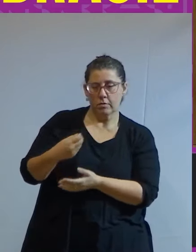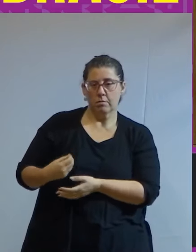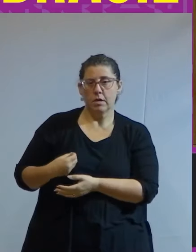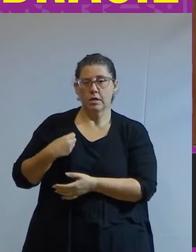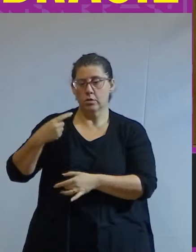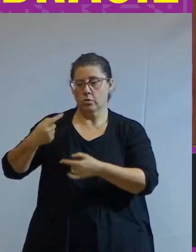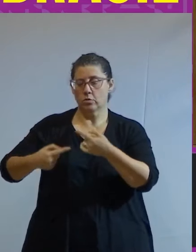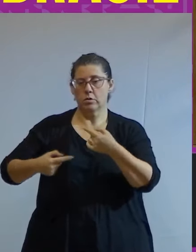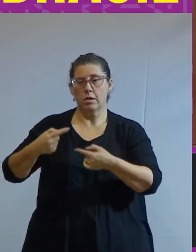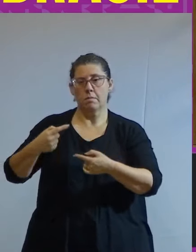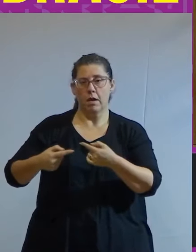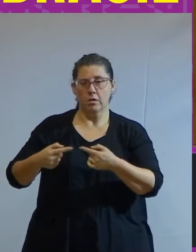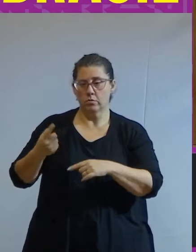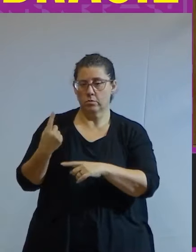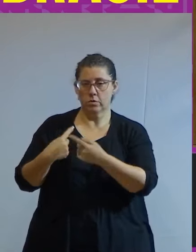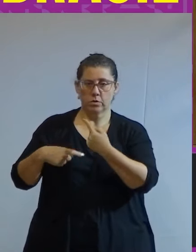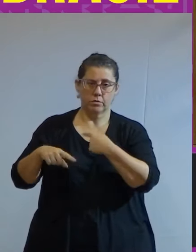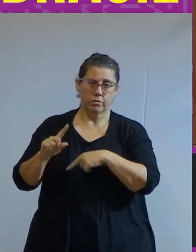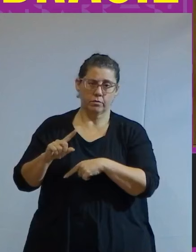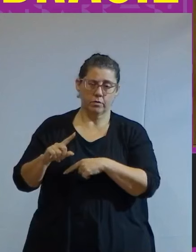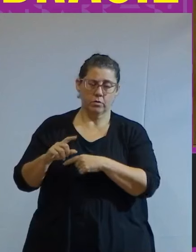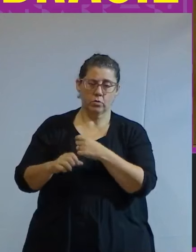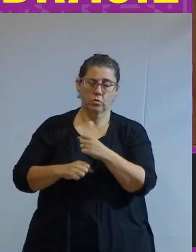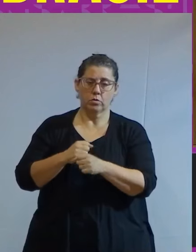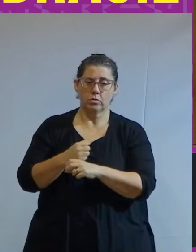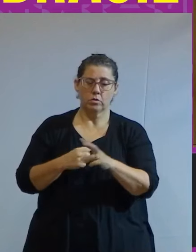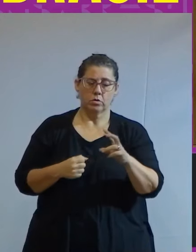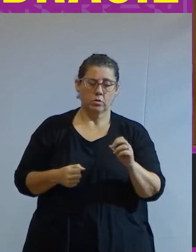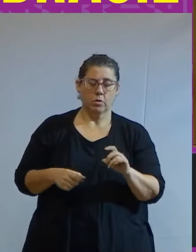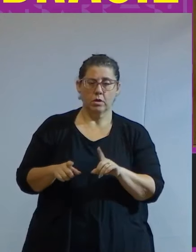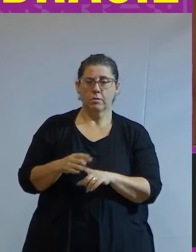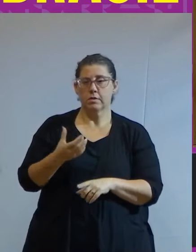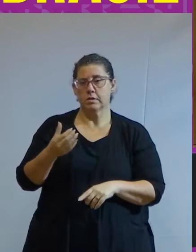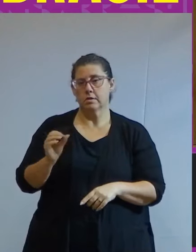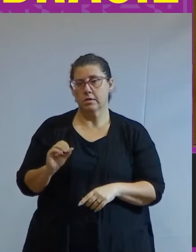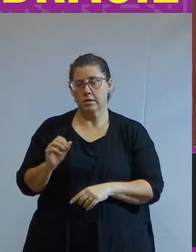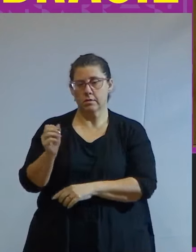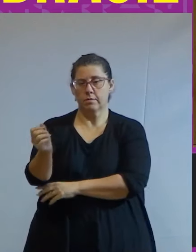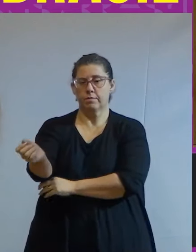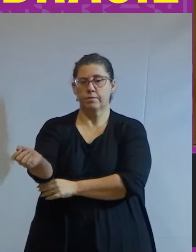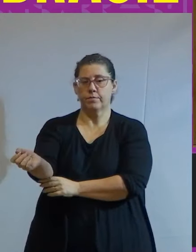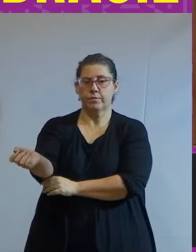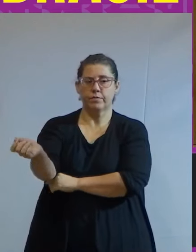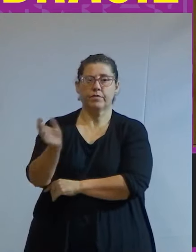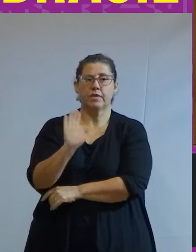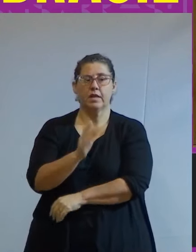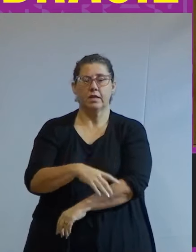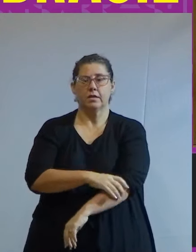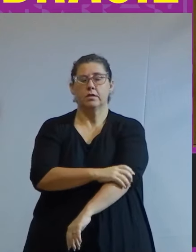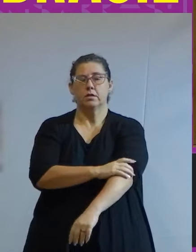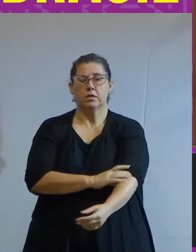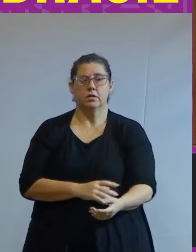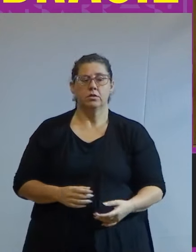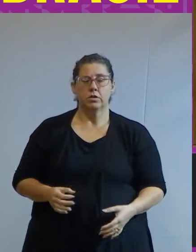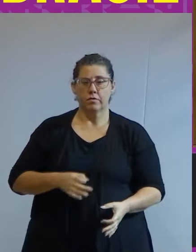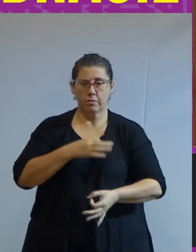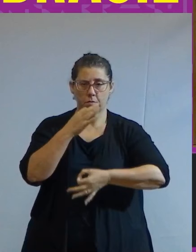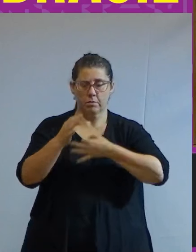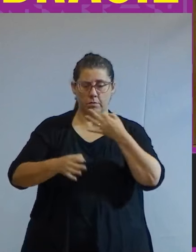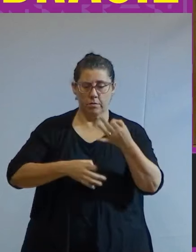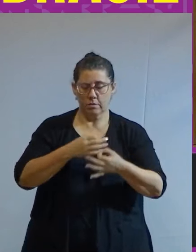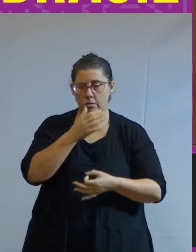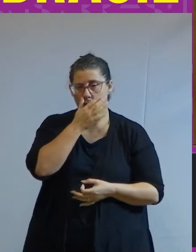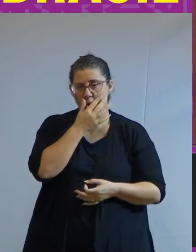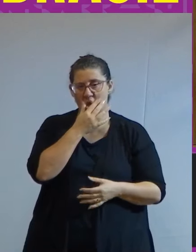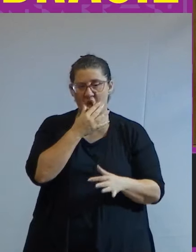no debate sobre desenvolvimento dos anos 50 e 60 elas já foram devidamente criticadas por